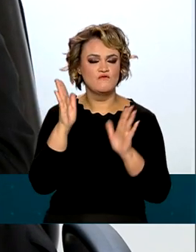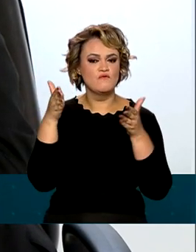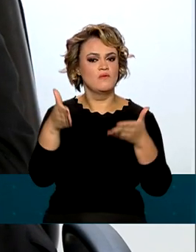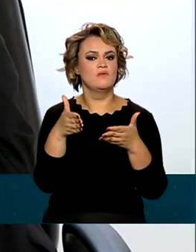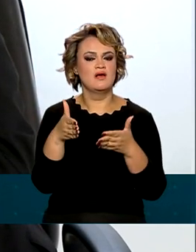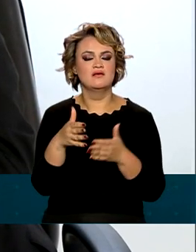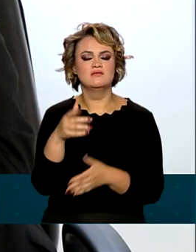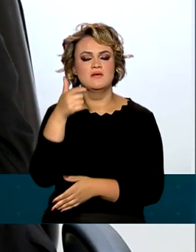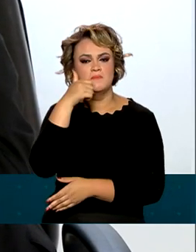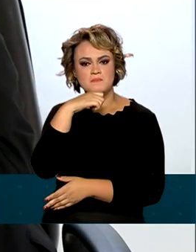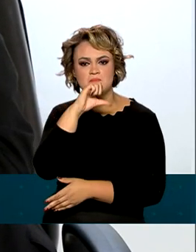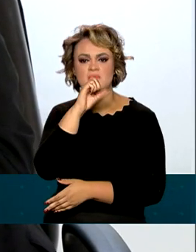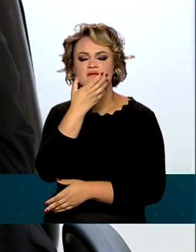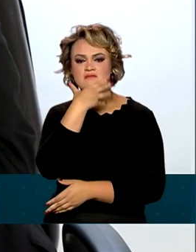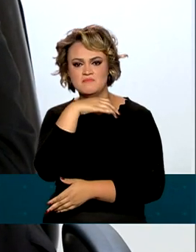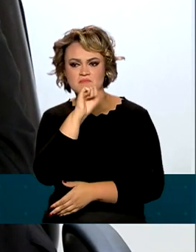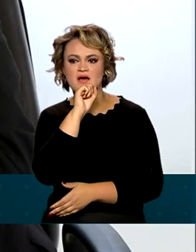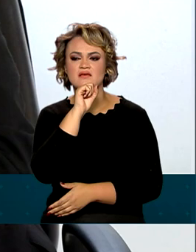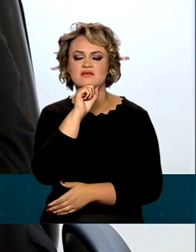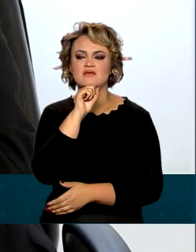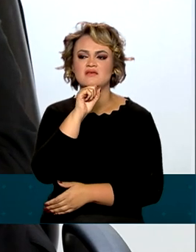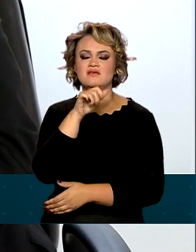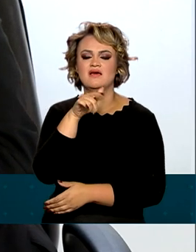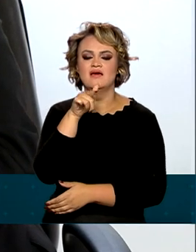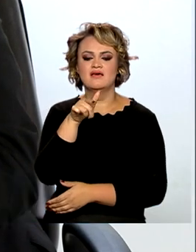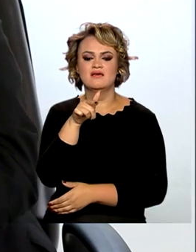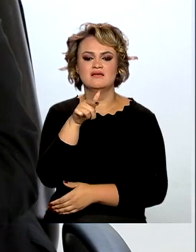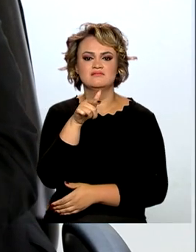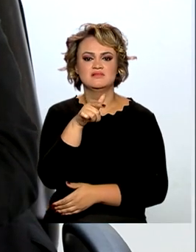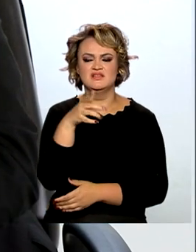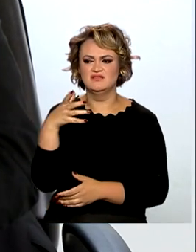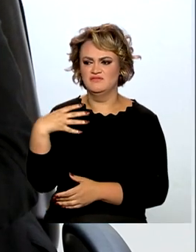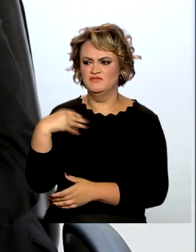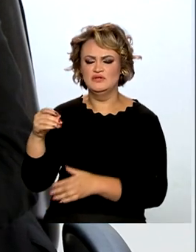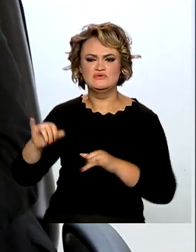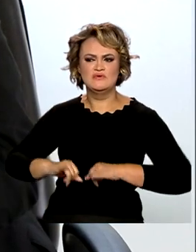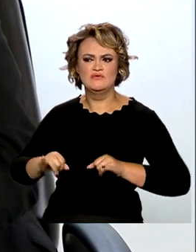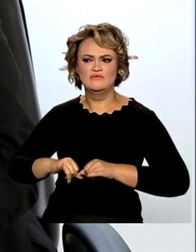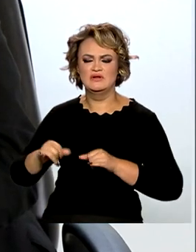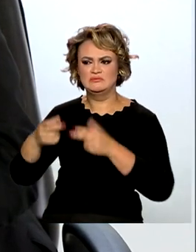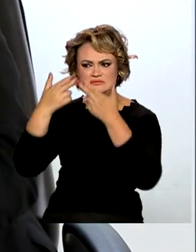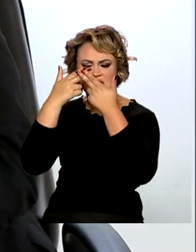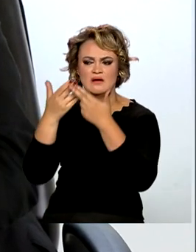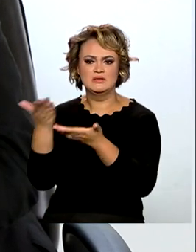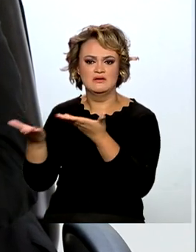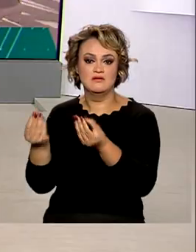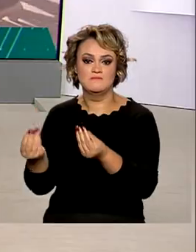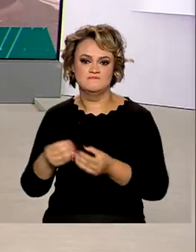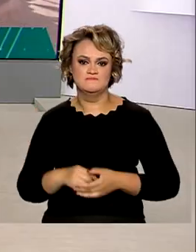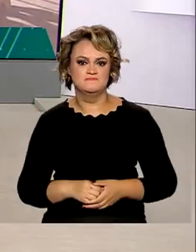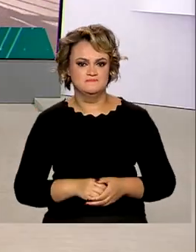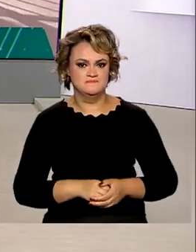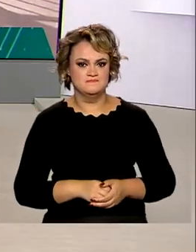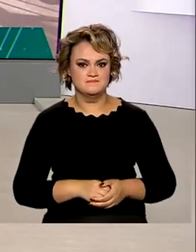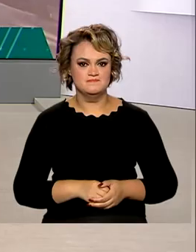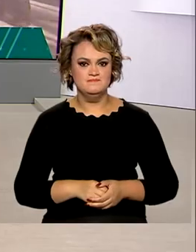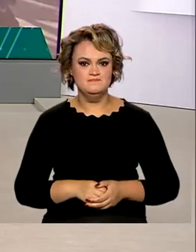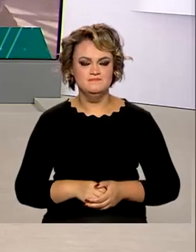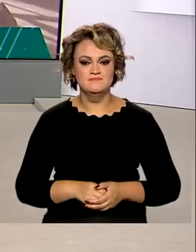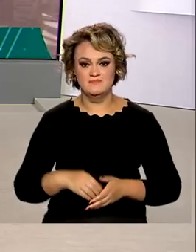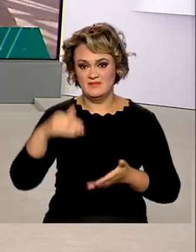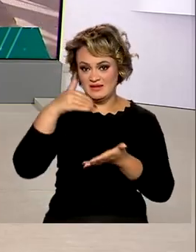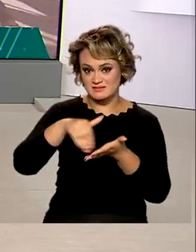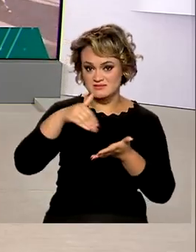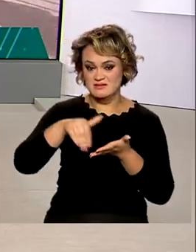os pais que tiveram os filhos vítimas desse tipo de violência. A